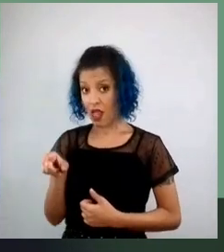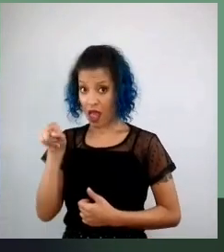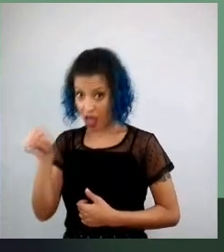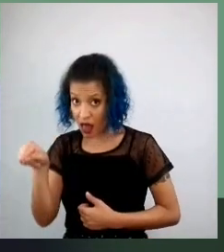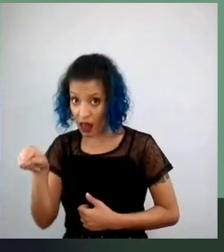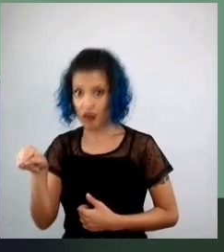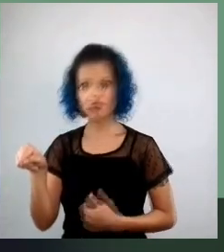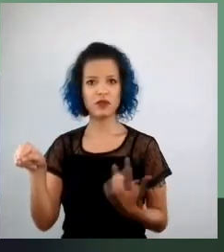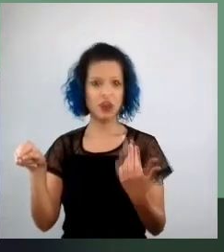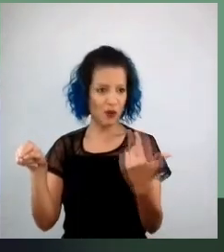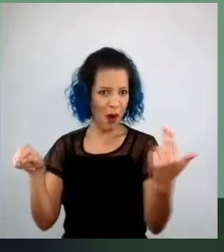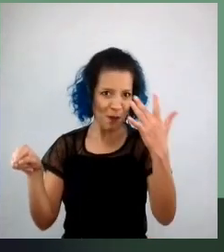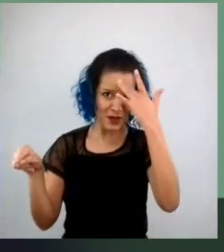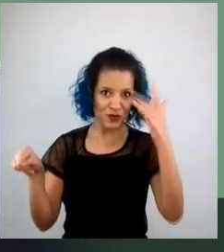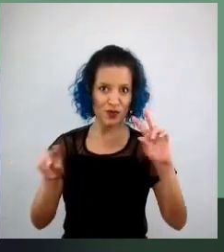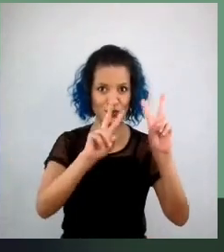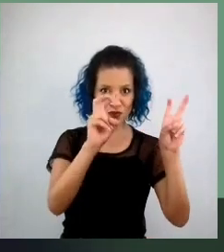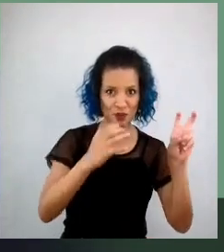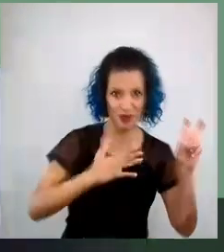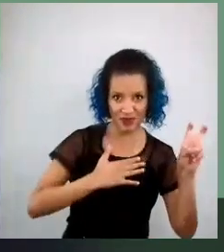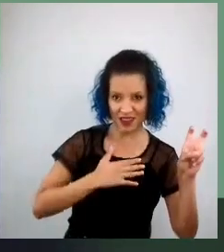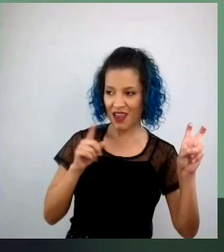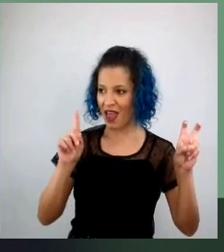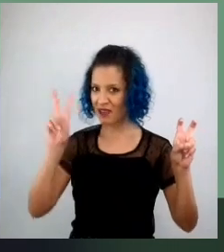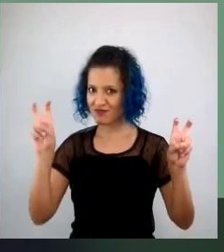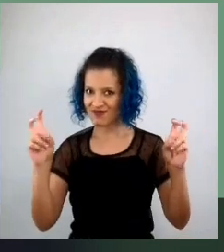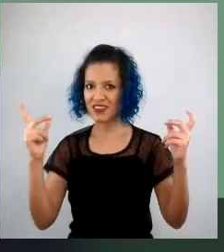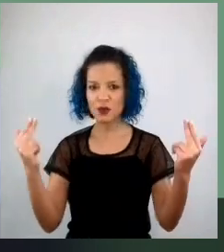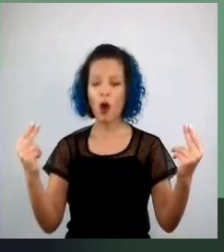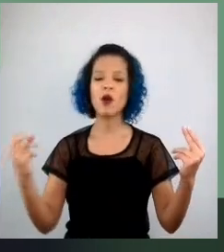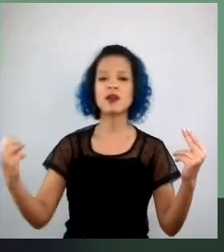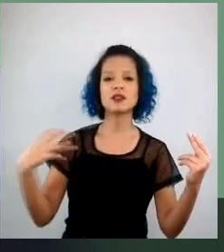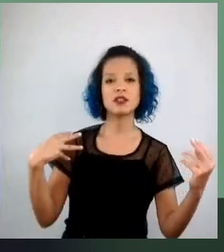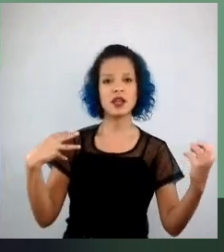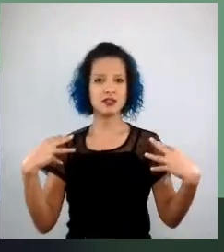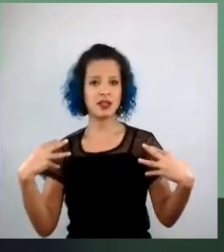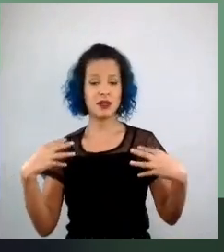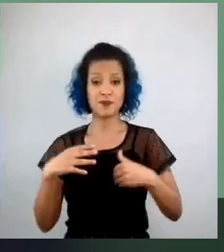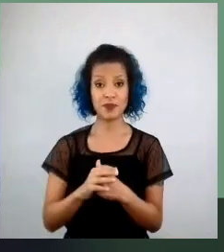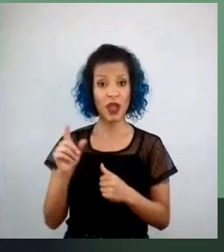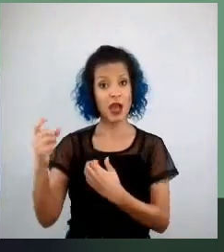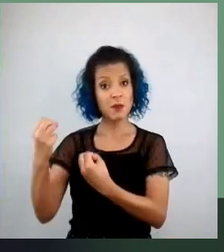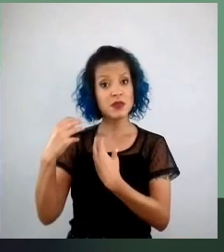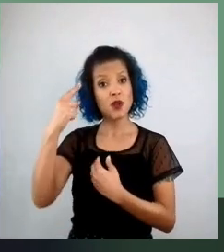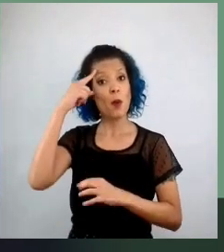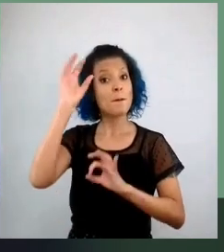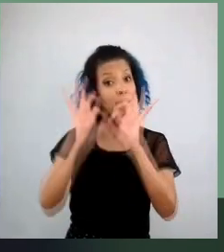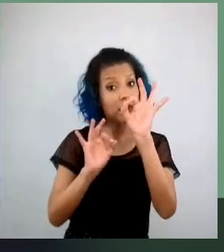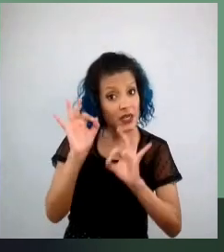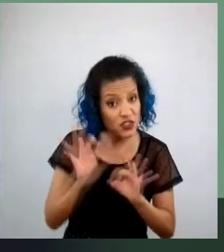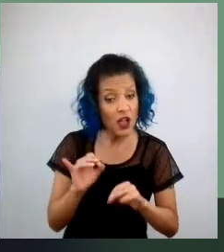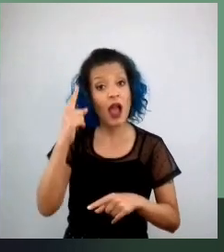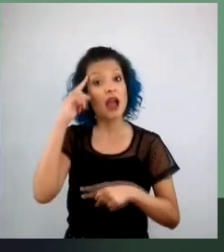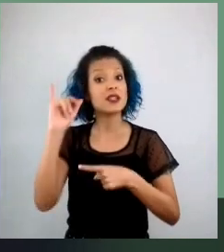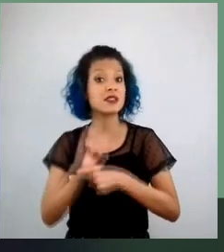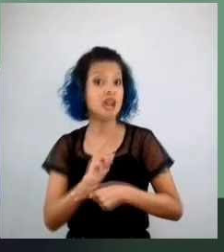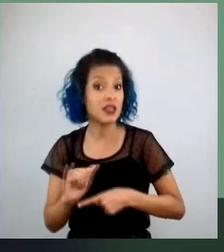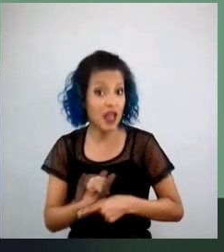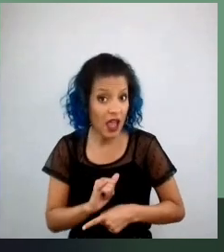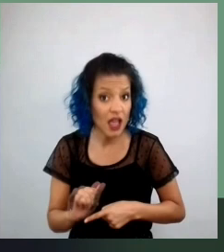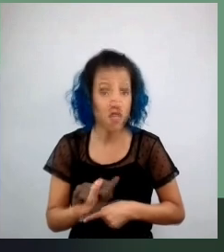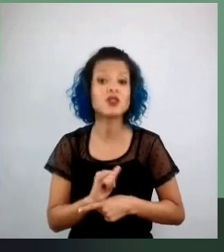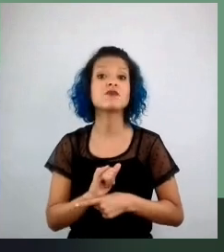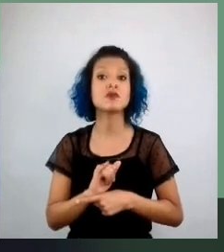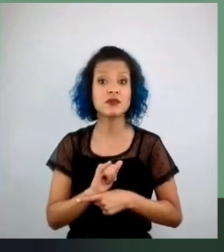pude ser para eles, é uma pessoa que me ensinou a planejar, uma pessoa que me ensinou estratégia, e que sobretudo